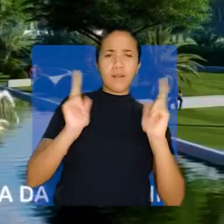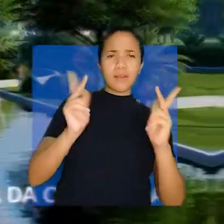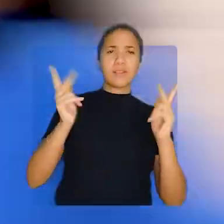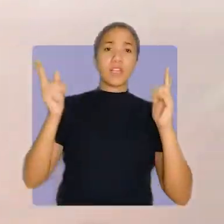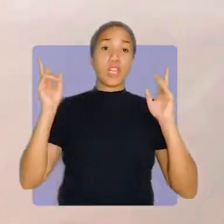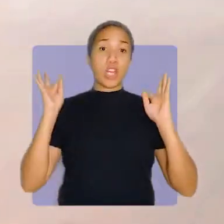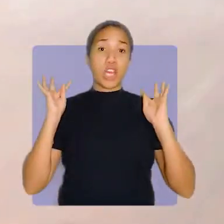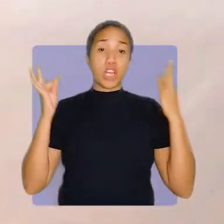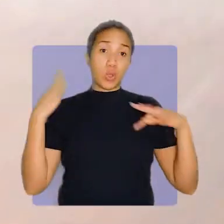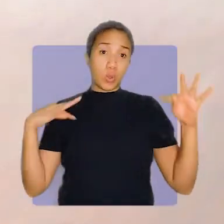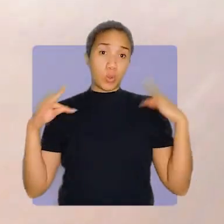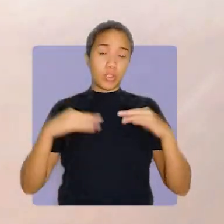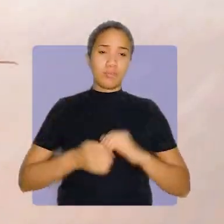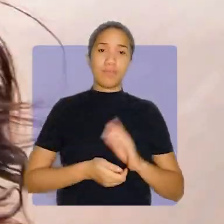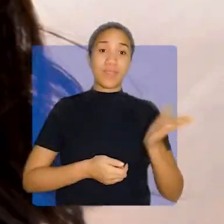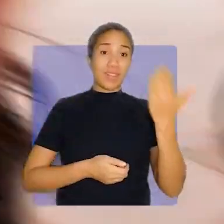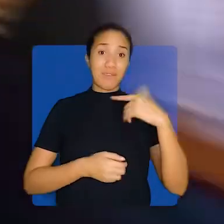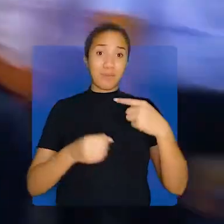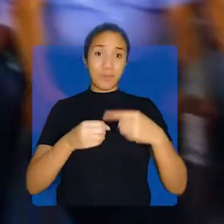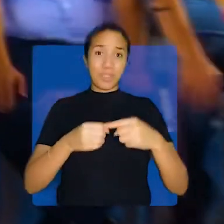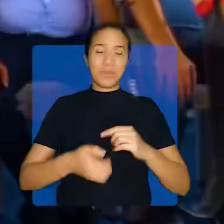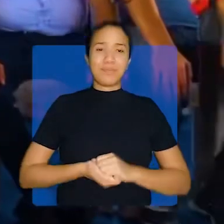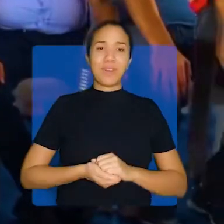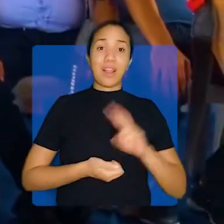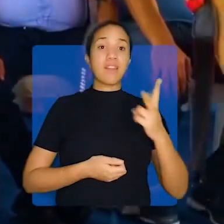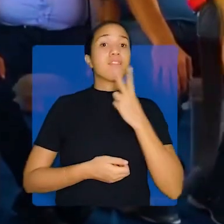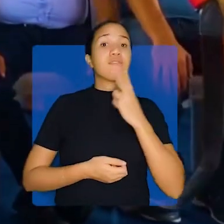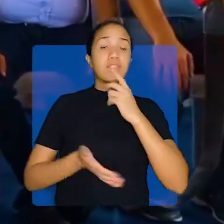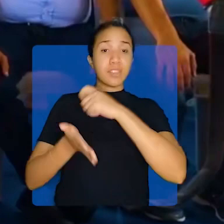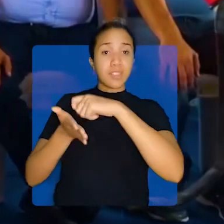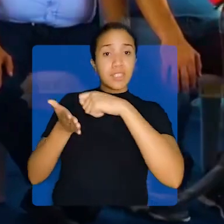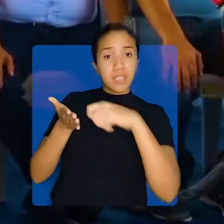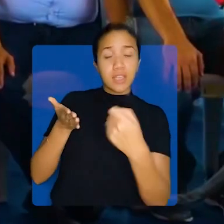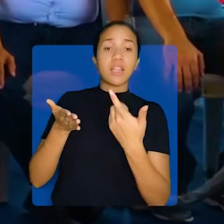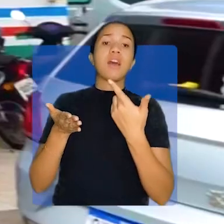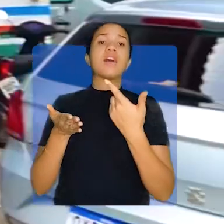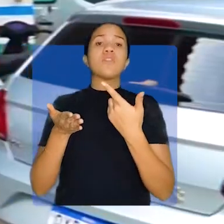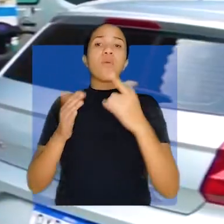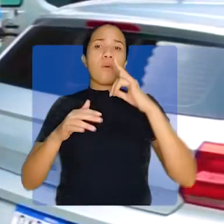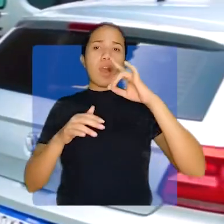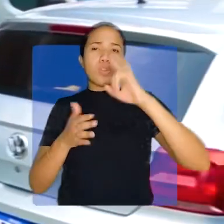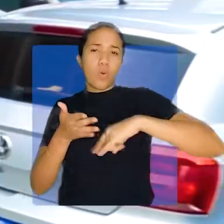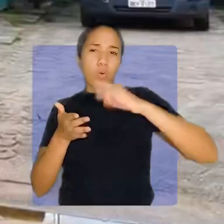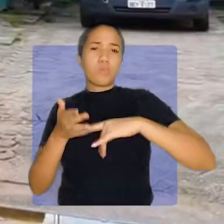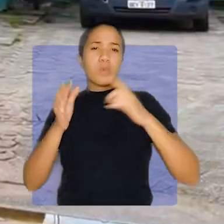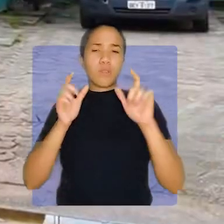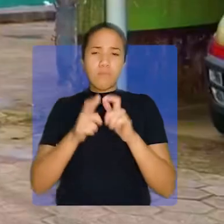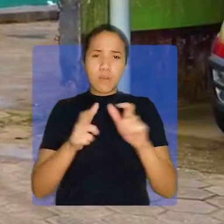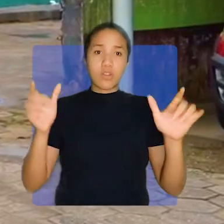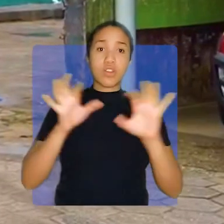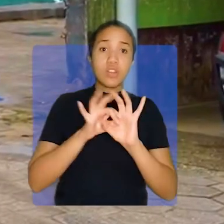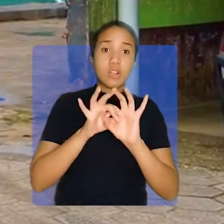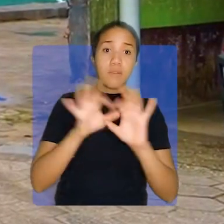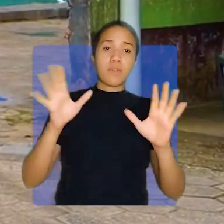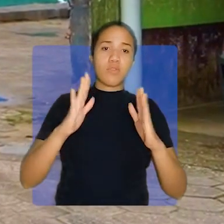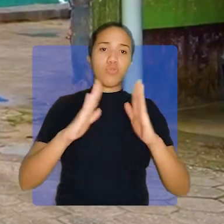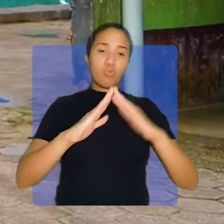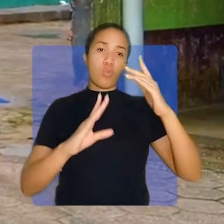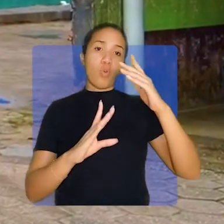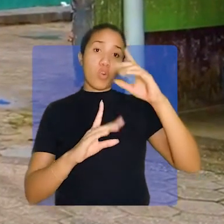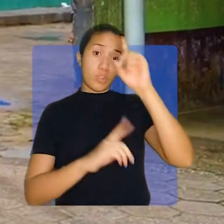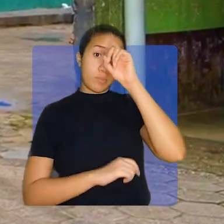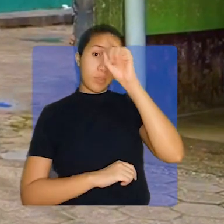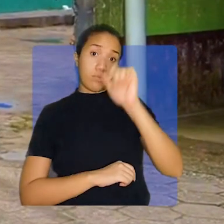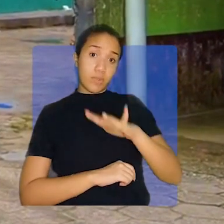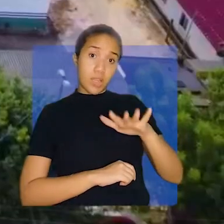turismo. Bora para o interior do Pará? Em Vigia foi assinado o convênio para reconstrução e ampliação do Hospital Municipal.